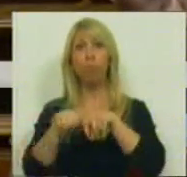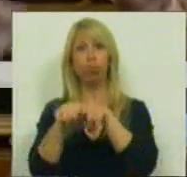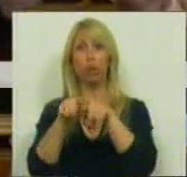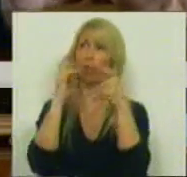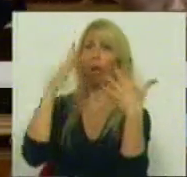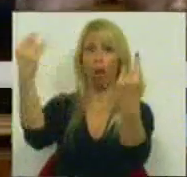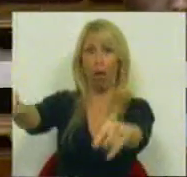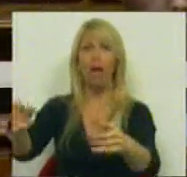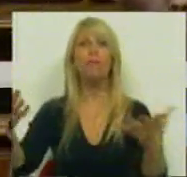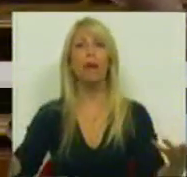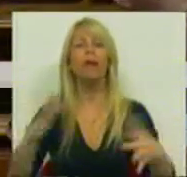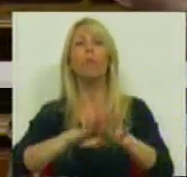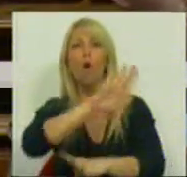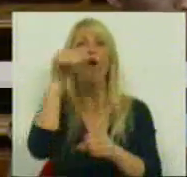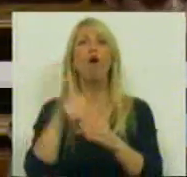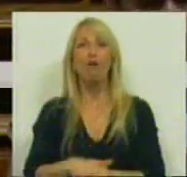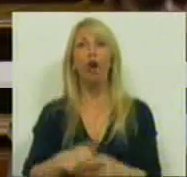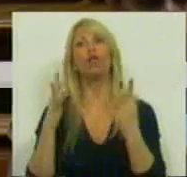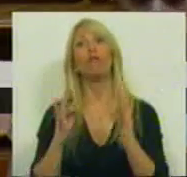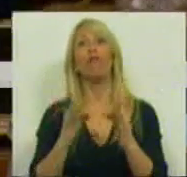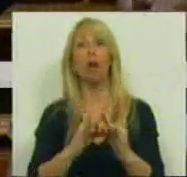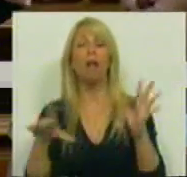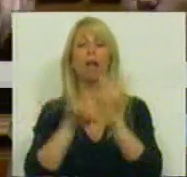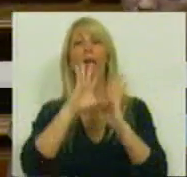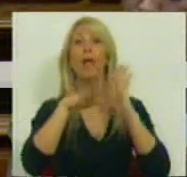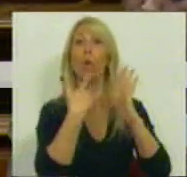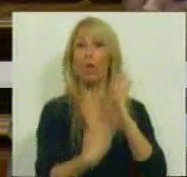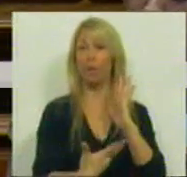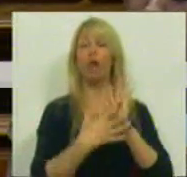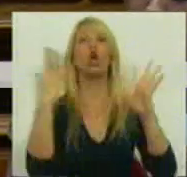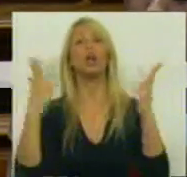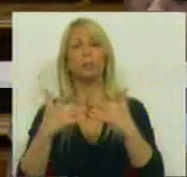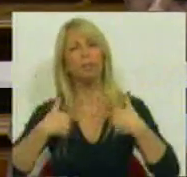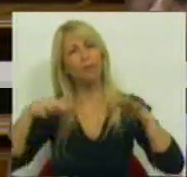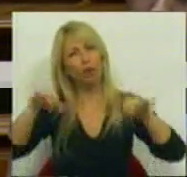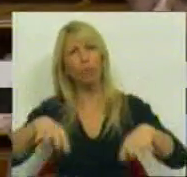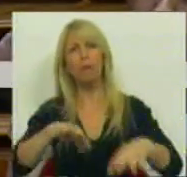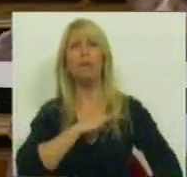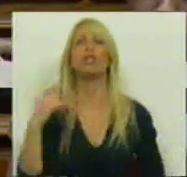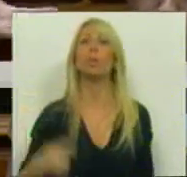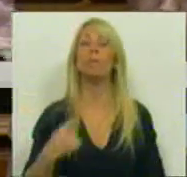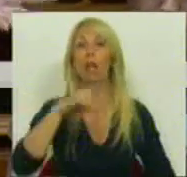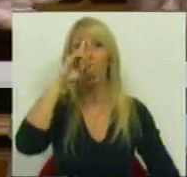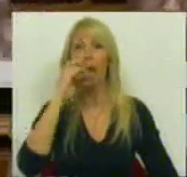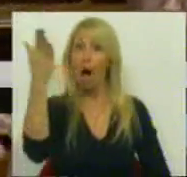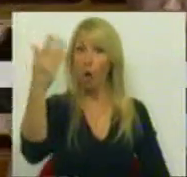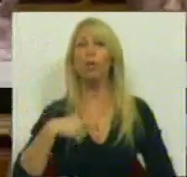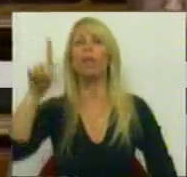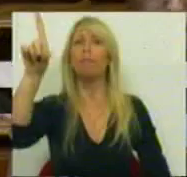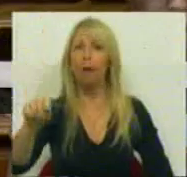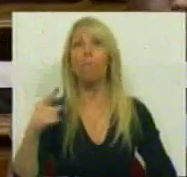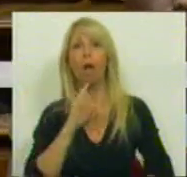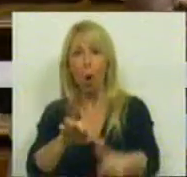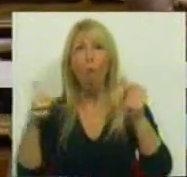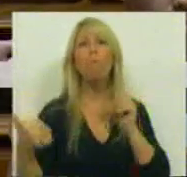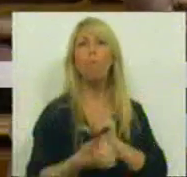que tem pelo voto favorável à lei do enquadramento orçamental. vou terminar, Sr. Presidente, recordando também que há aqui, apesar de tudo uma